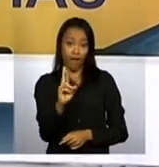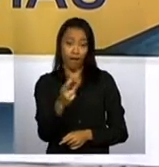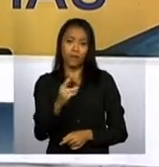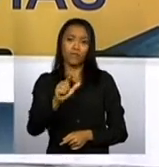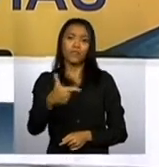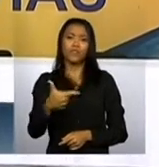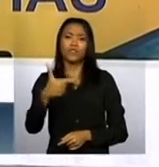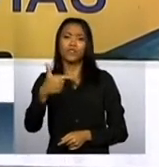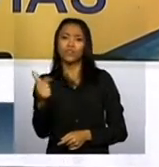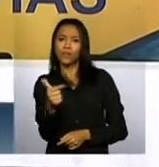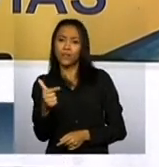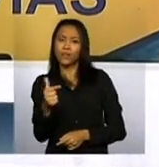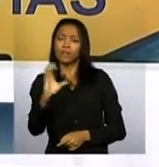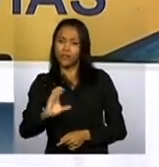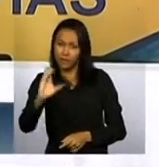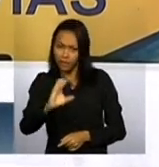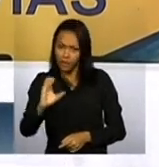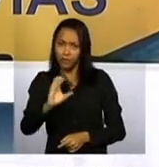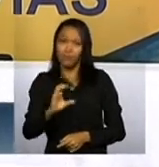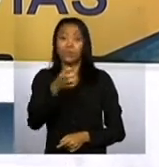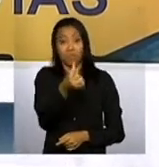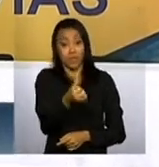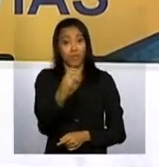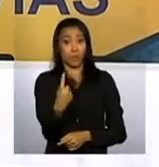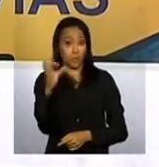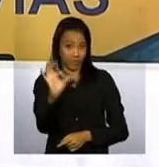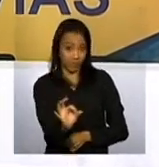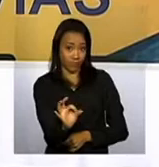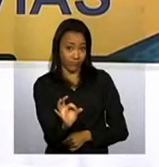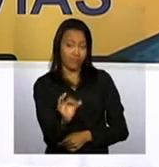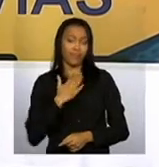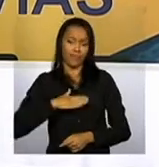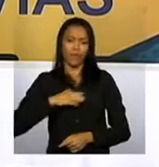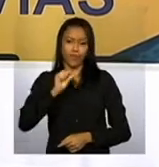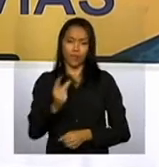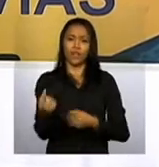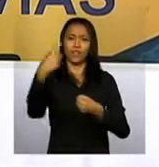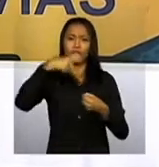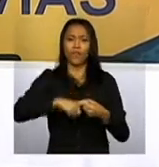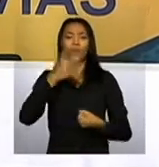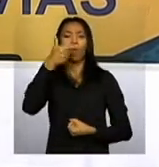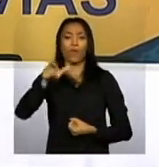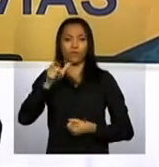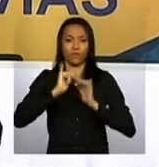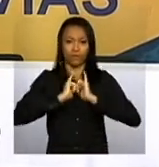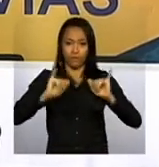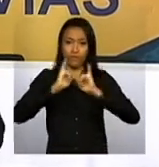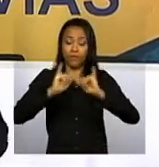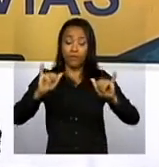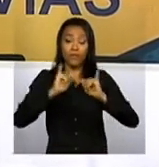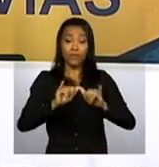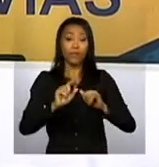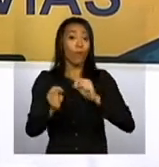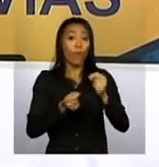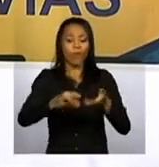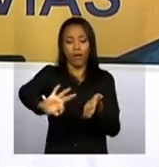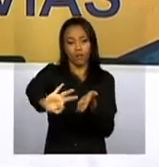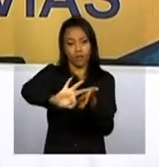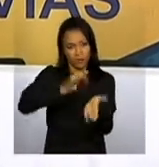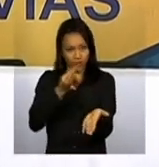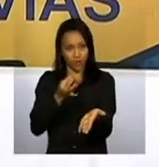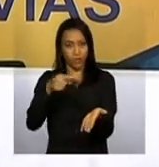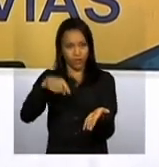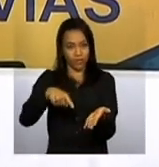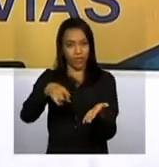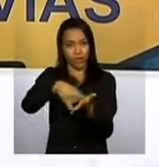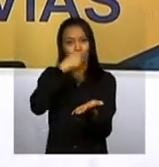deságio aí de 61%. Malu, daqui a pouco a gente volta com informações sobre a assinatura desse